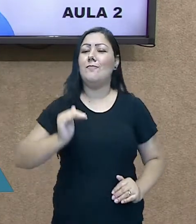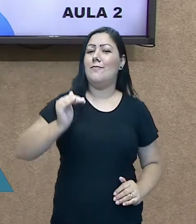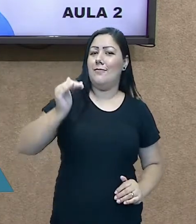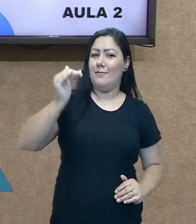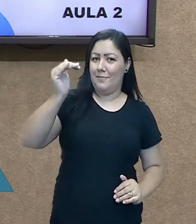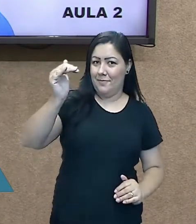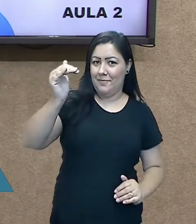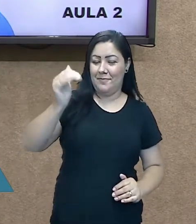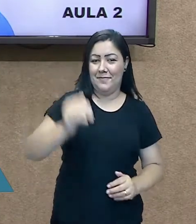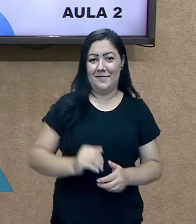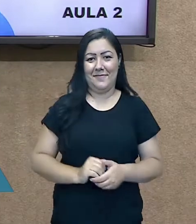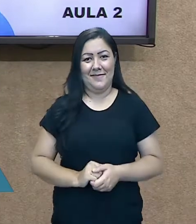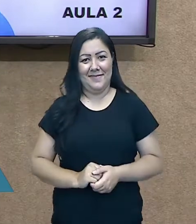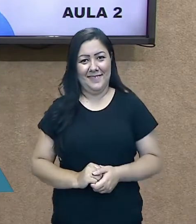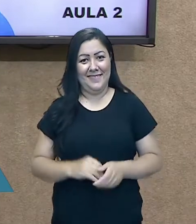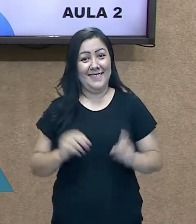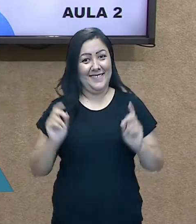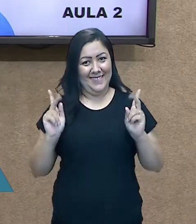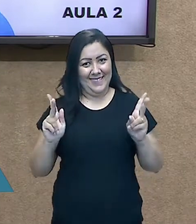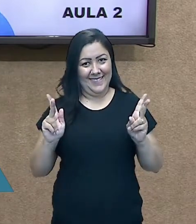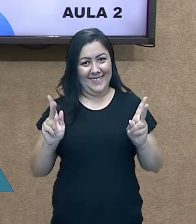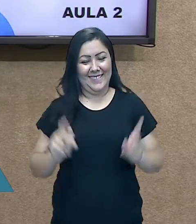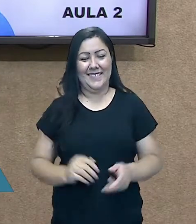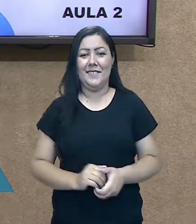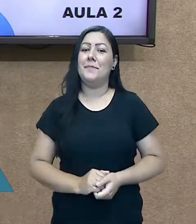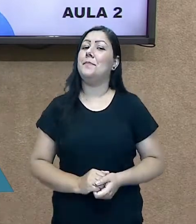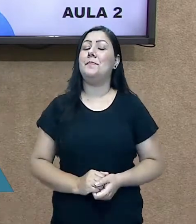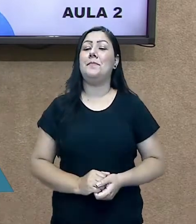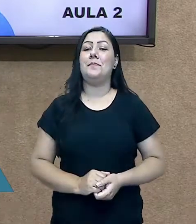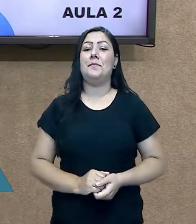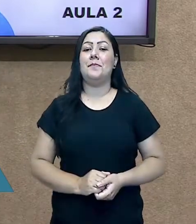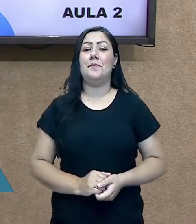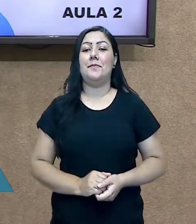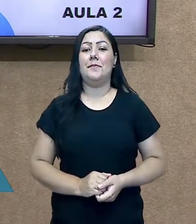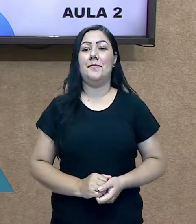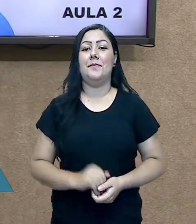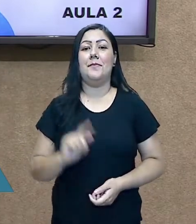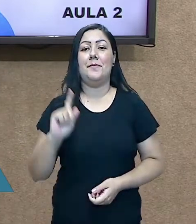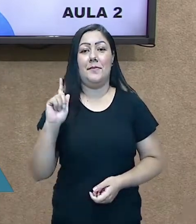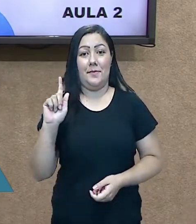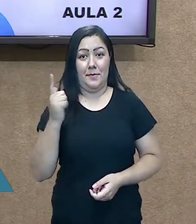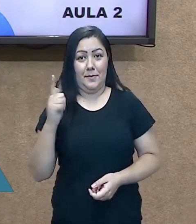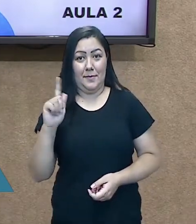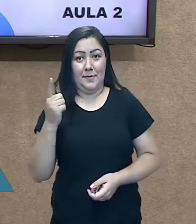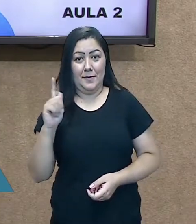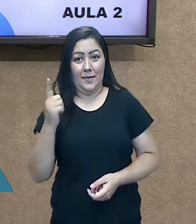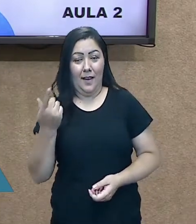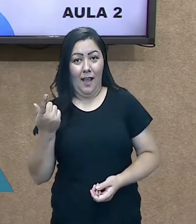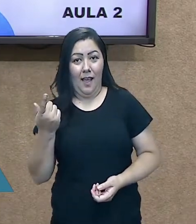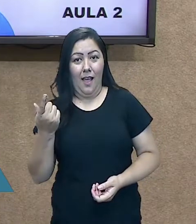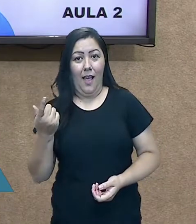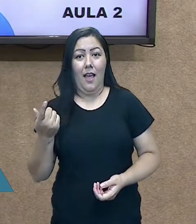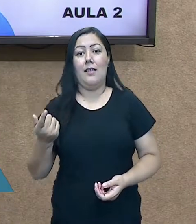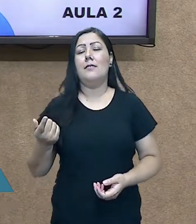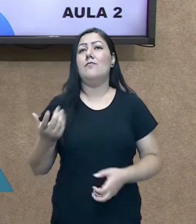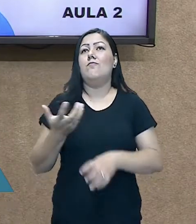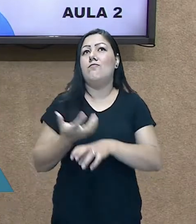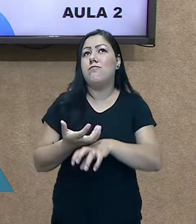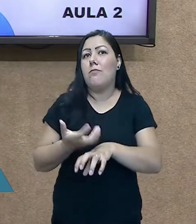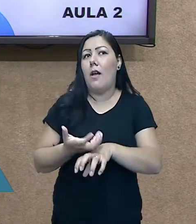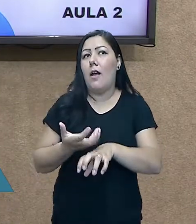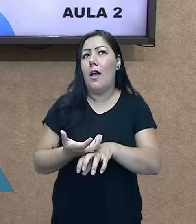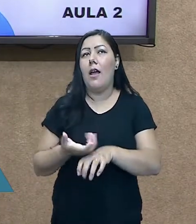nisso. Tranquilo? Vamos lá, então. A Geografia e a compreensão do